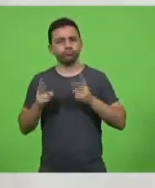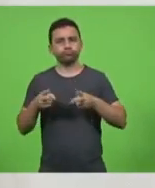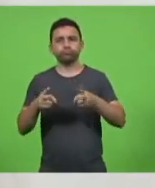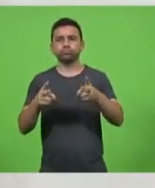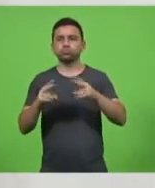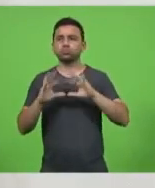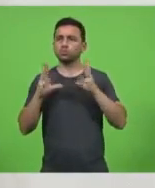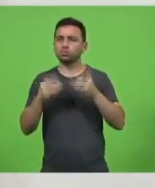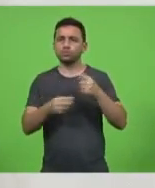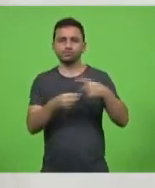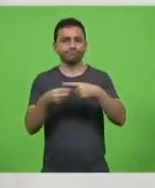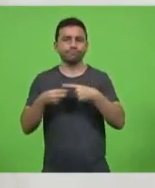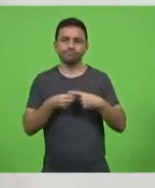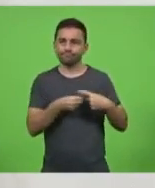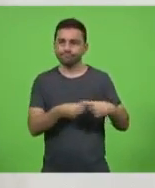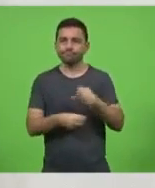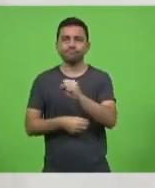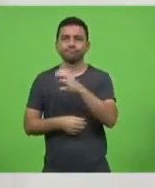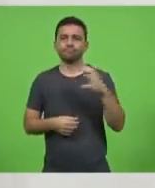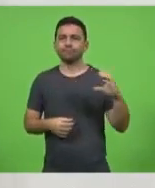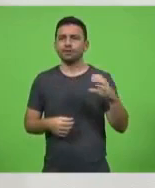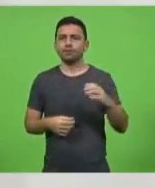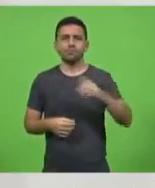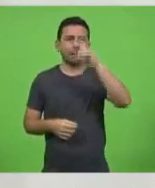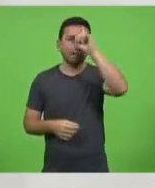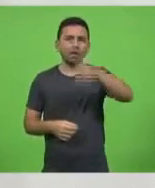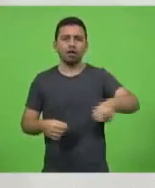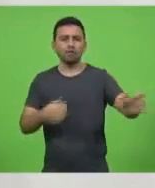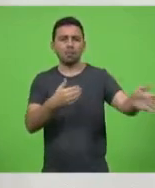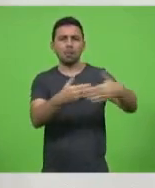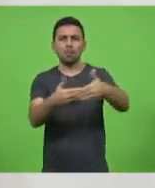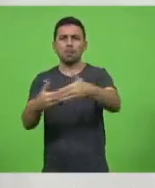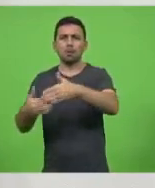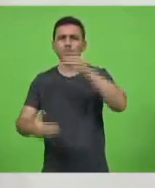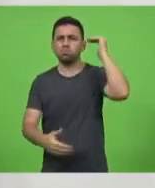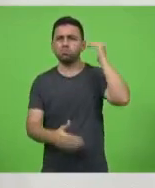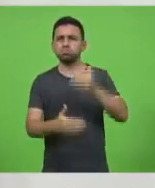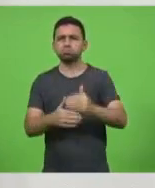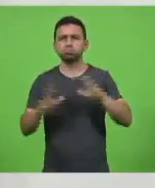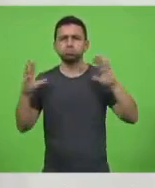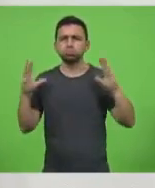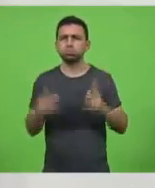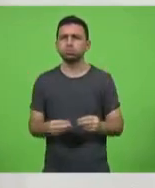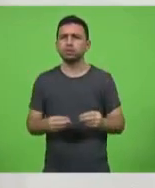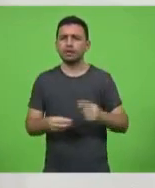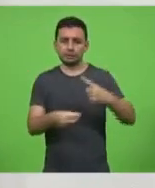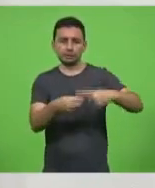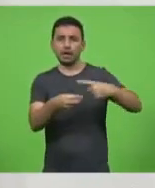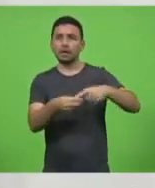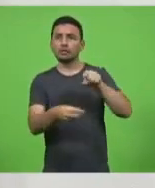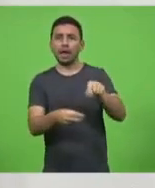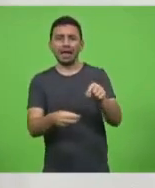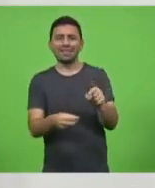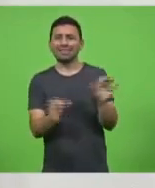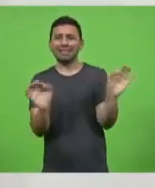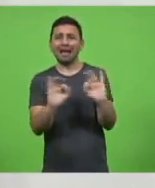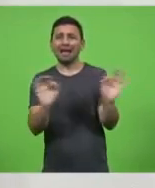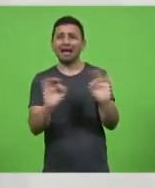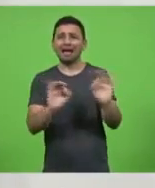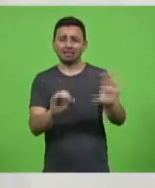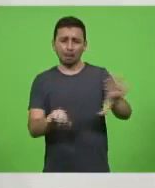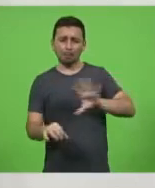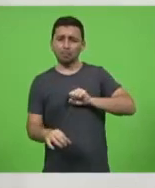catarinenses. Mandaram fechar tudo, inclusive em municípios que não tinha sequer um caso de Covid